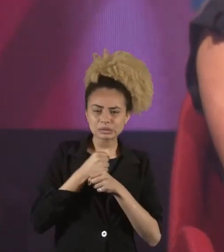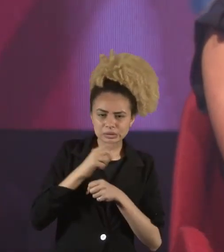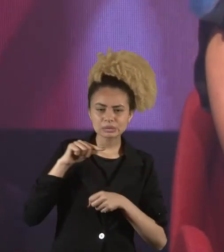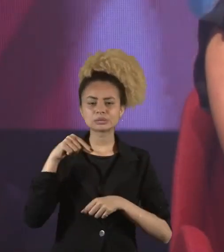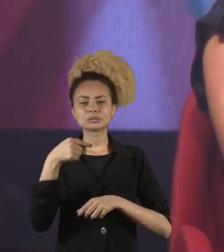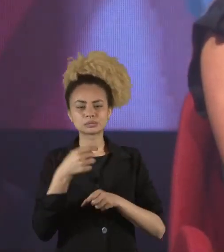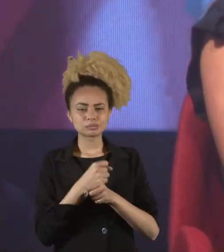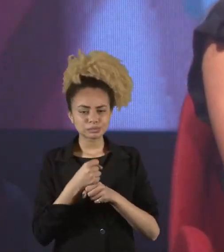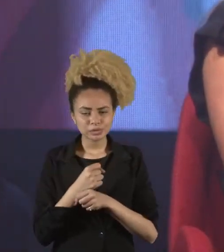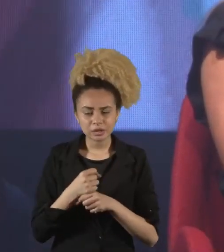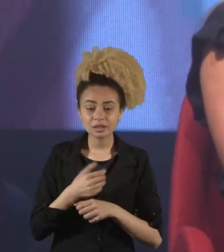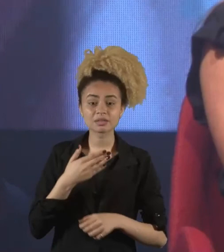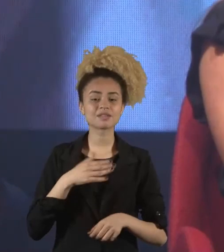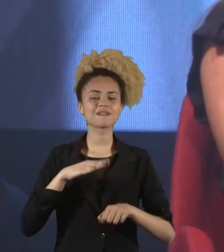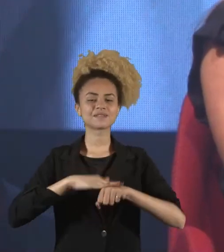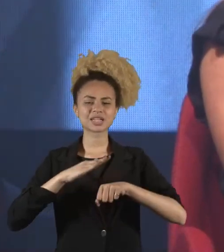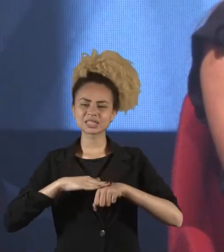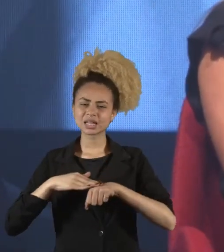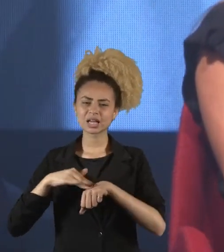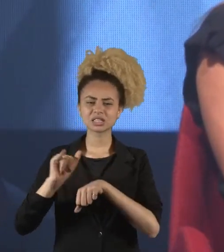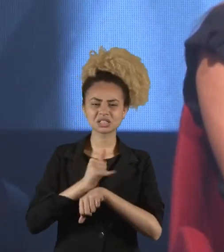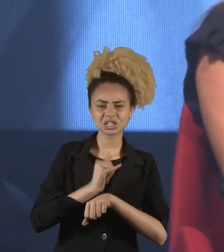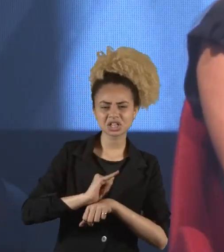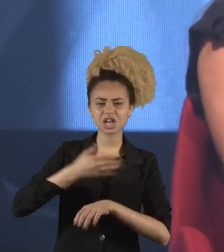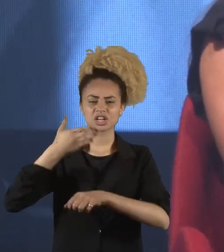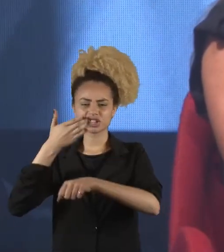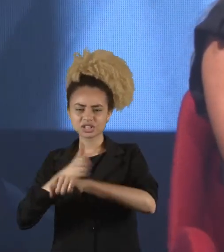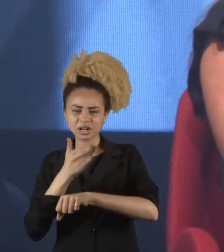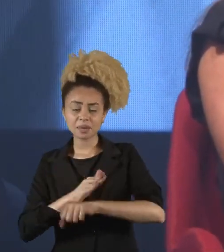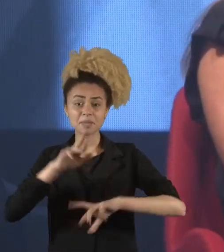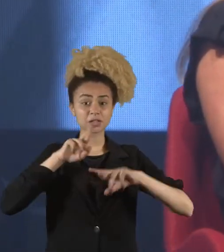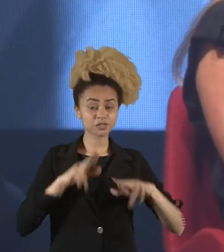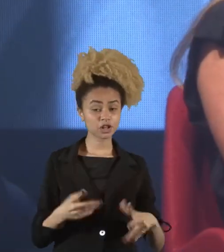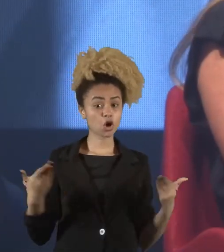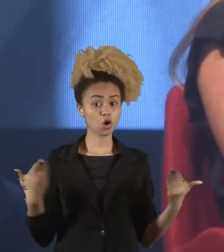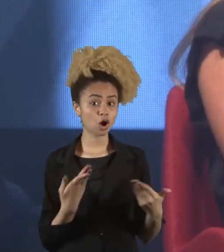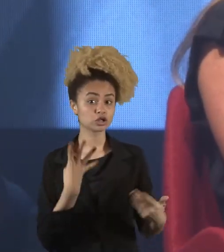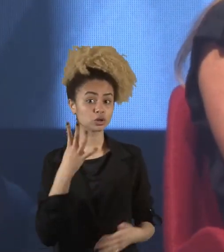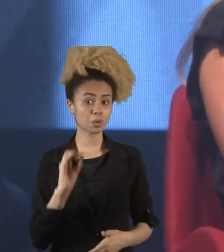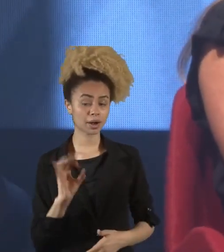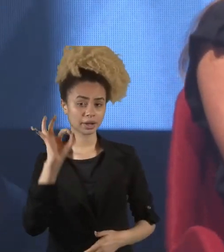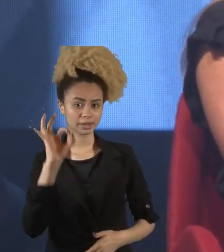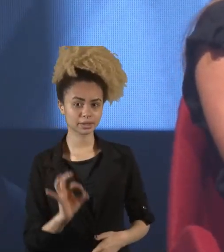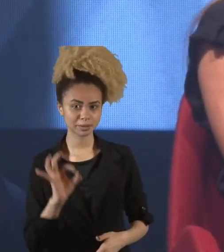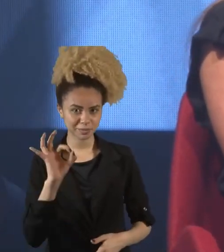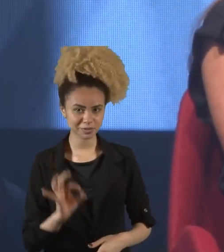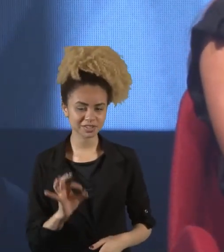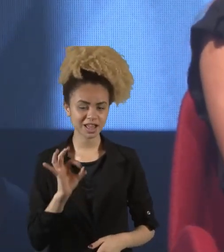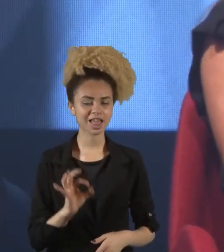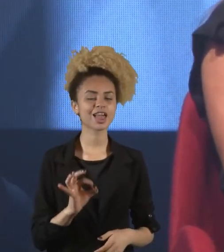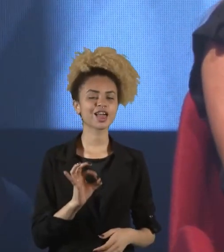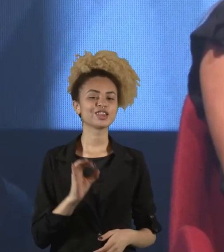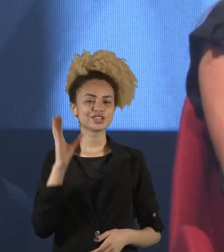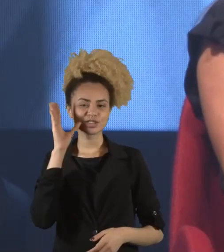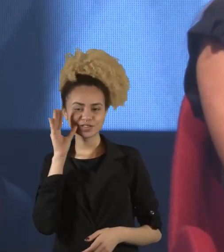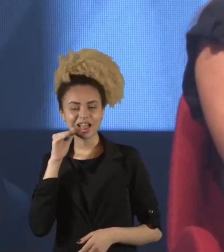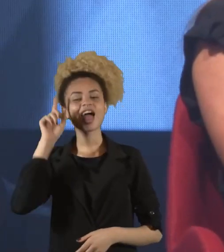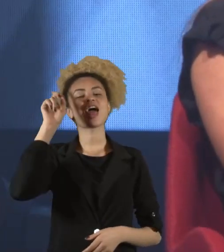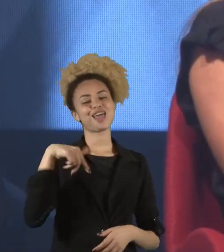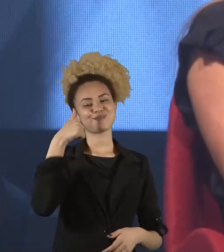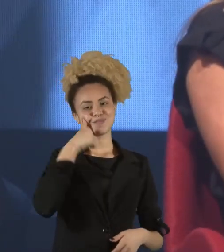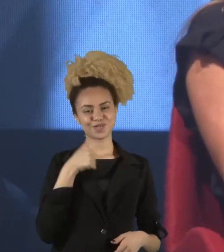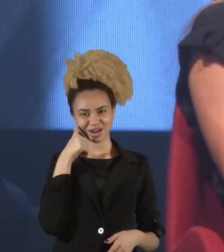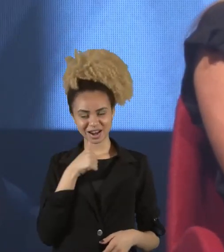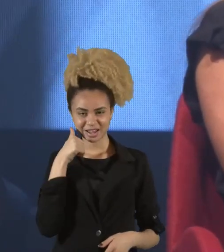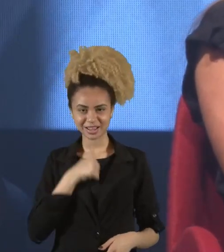fazendo diferentes treinamentos. Hoje, 40% do nosso marco de funcionários são mulheres. No